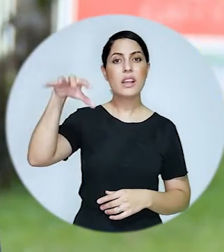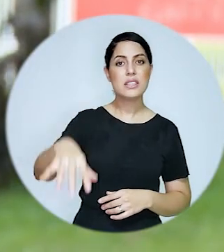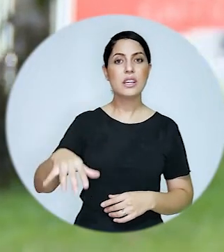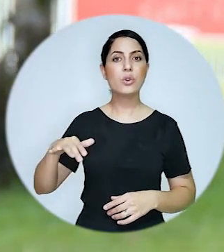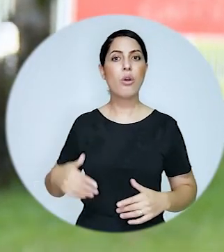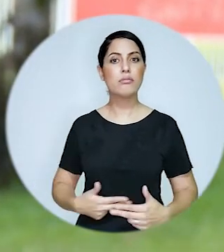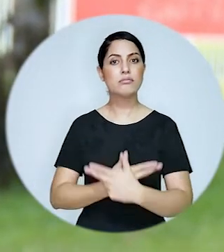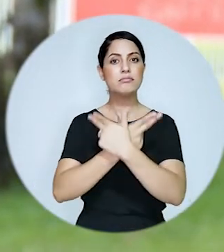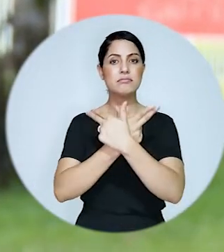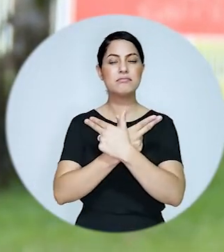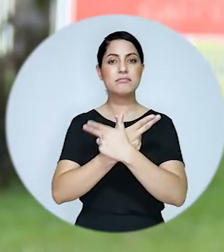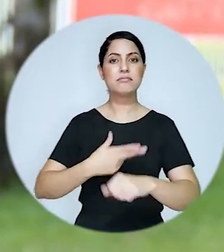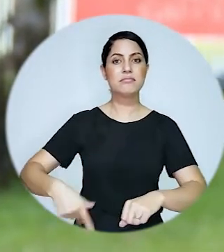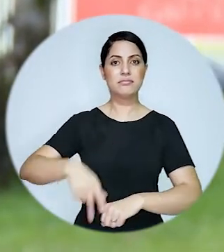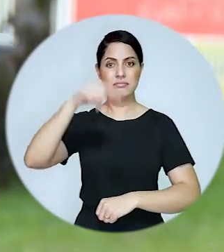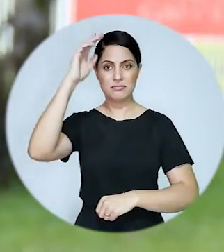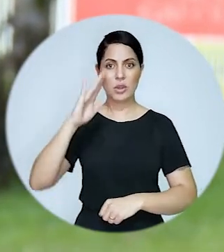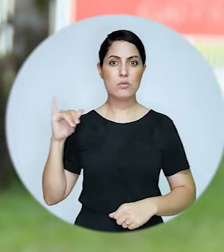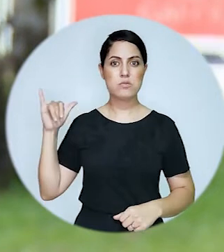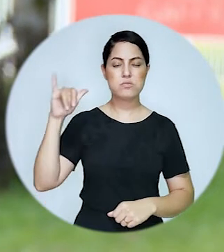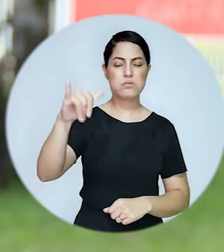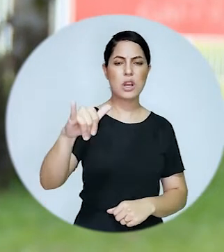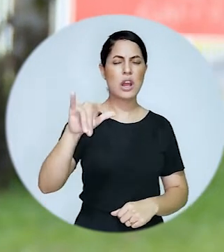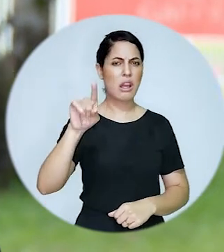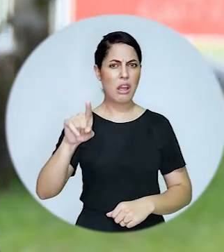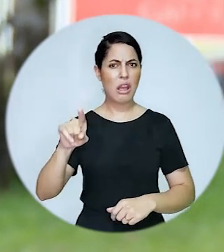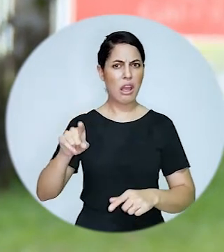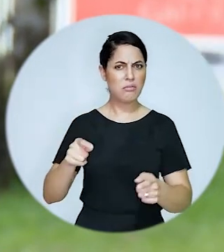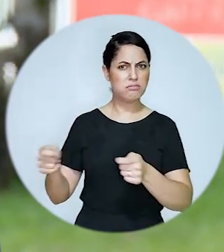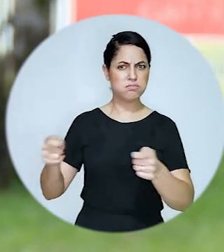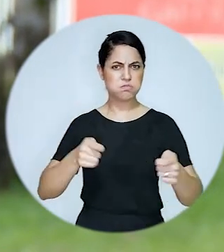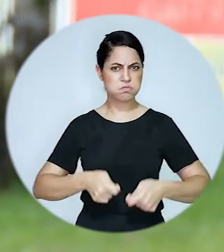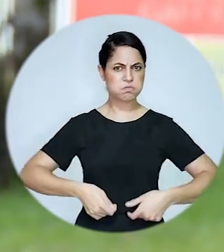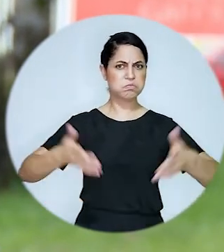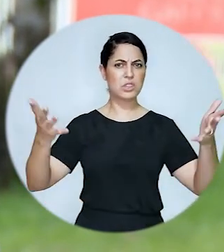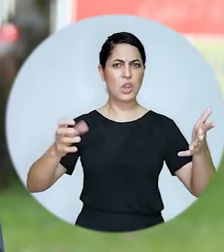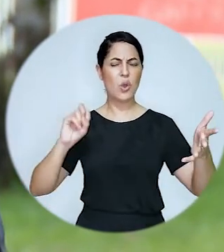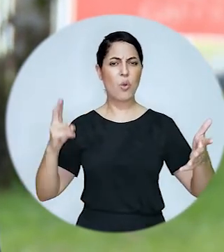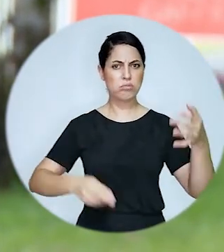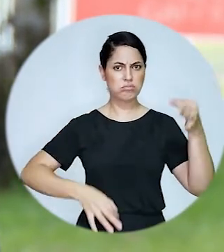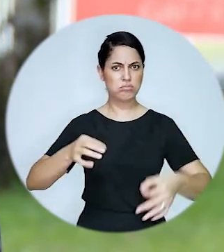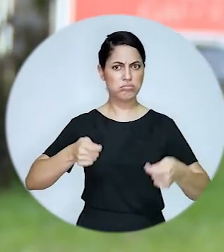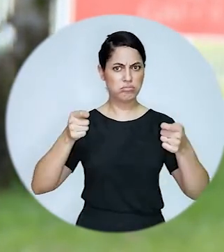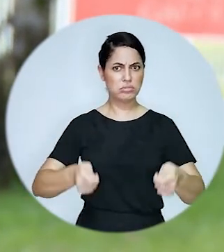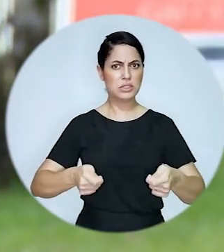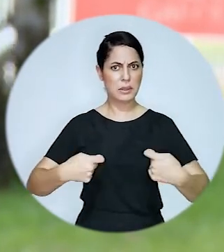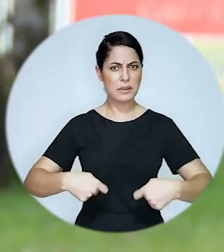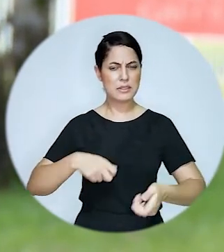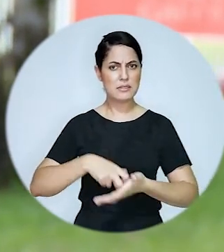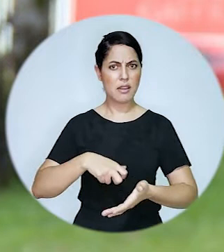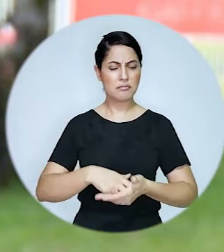setor aéreo brasileiro judicialização desenfreada ou litigância necessária é o que questiona o webinar